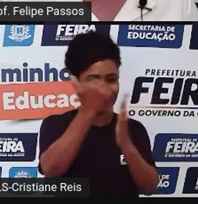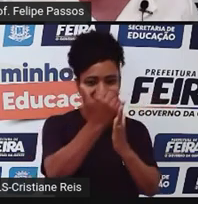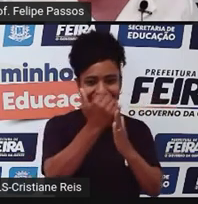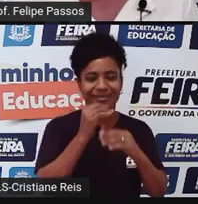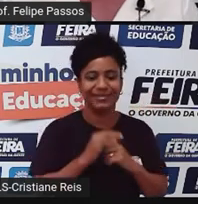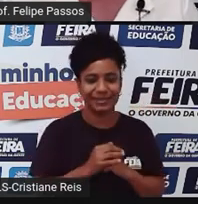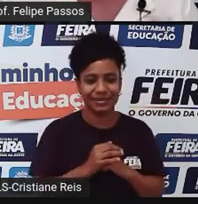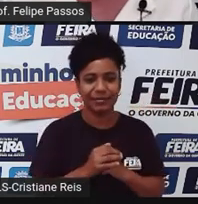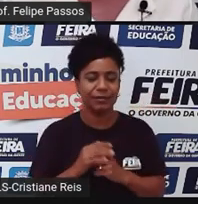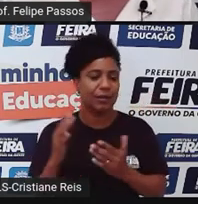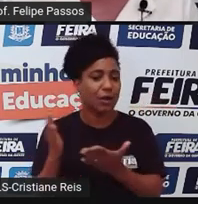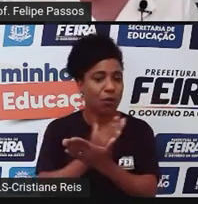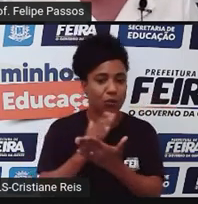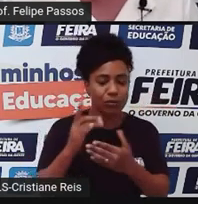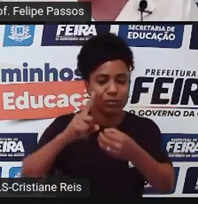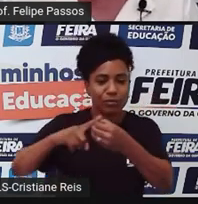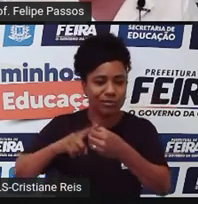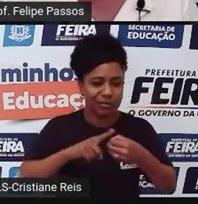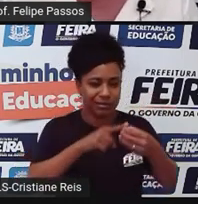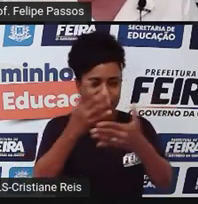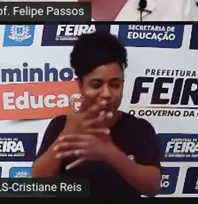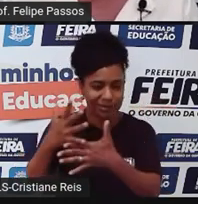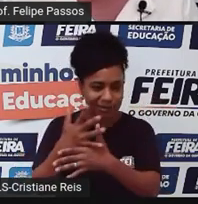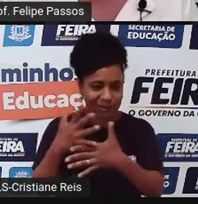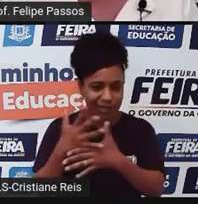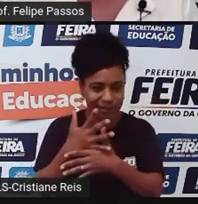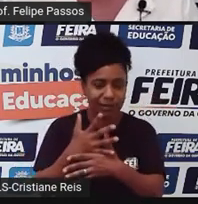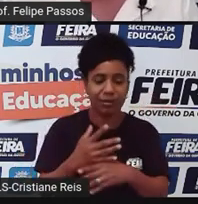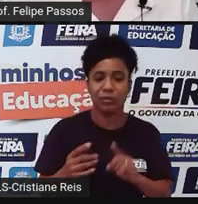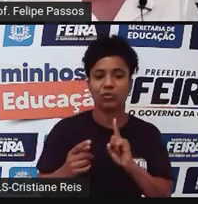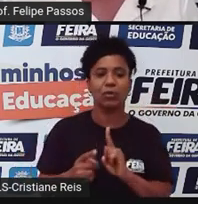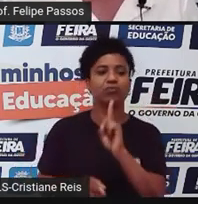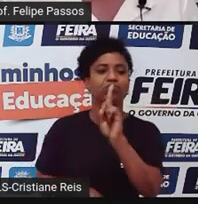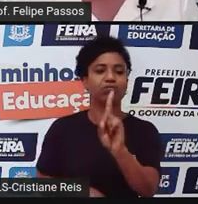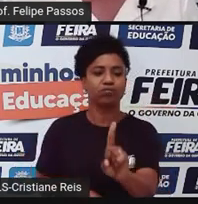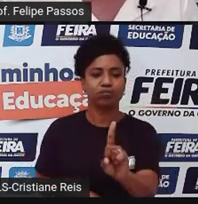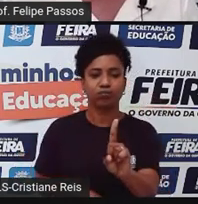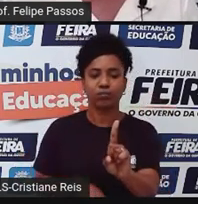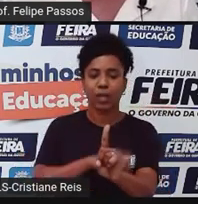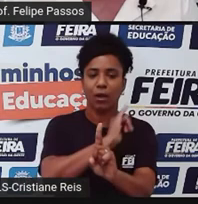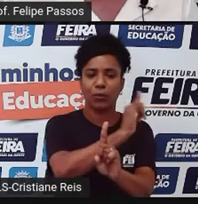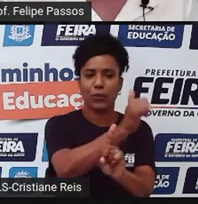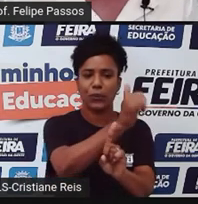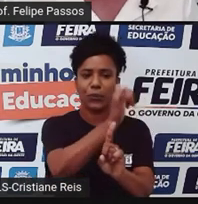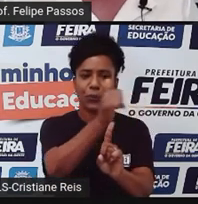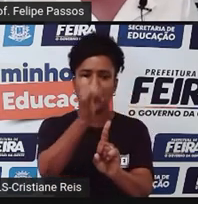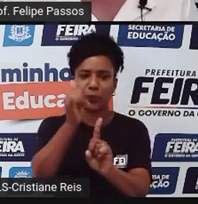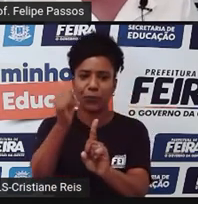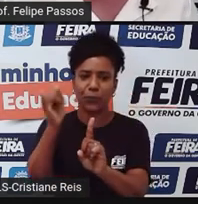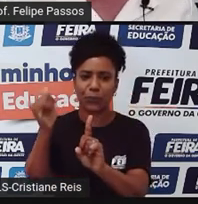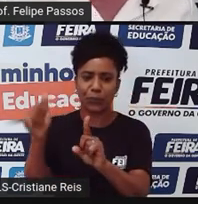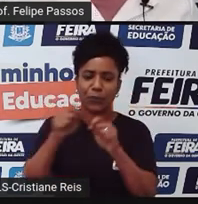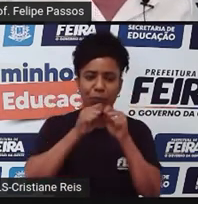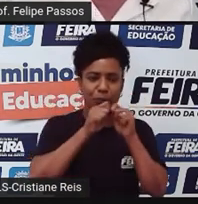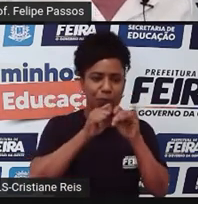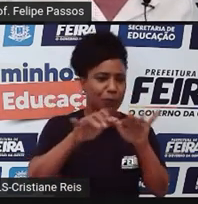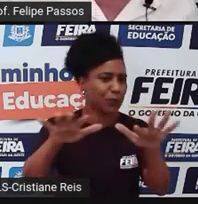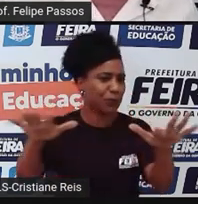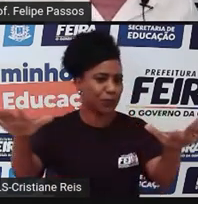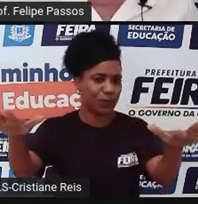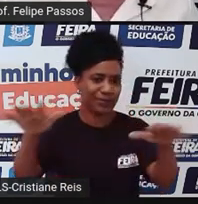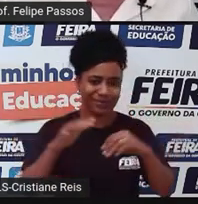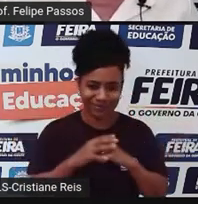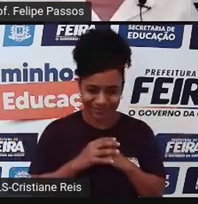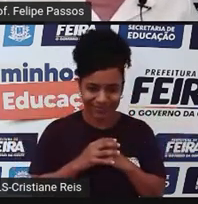ela conseguia influenciar aquela população ali daquela cidade. com a internet hoje, ela pode mudar a opinião de alguém em